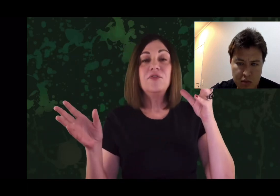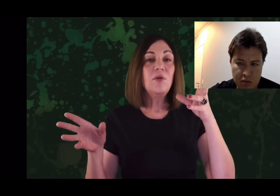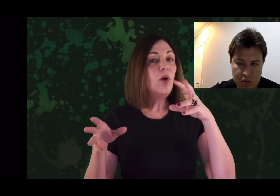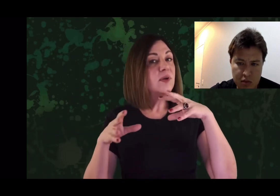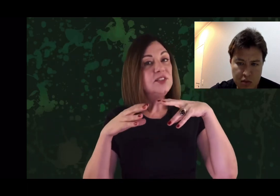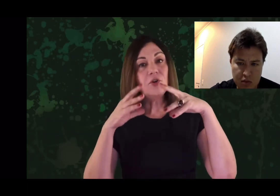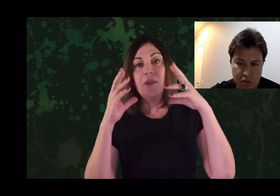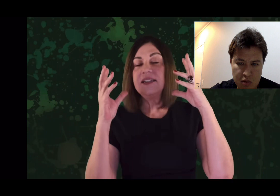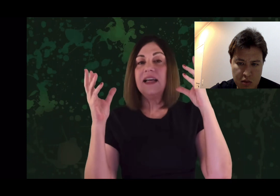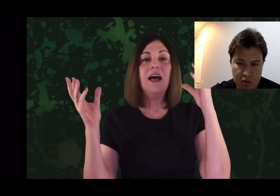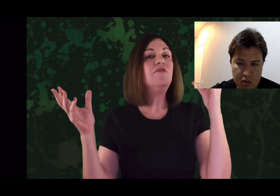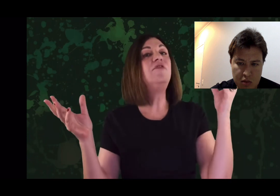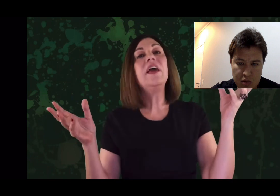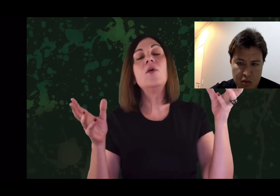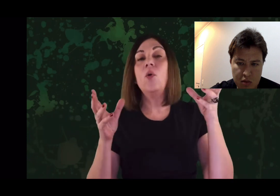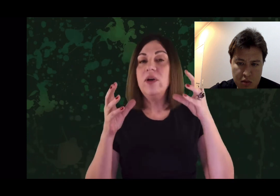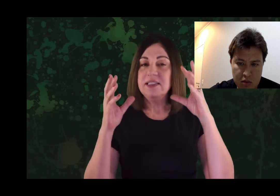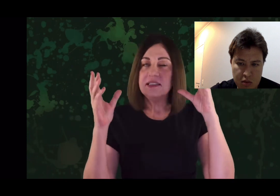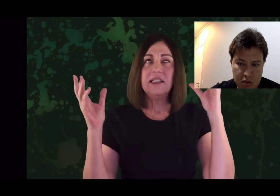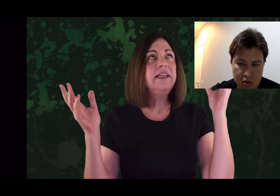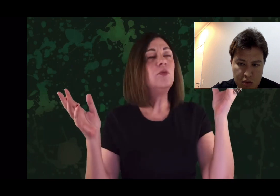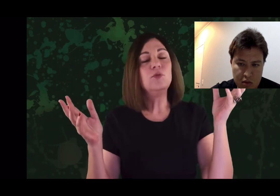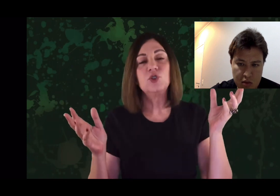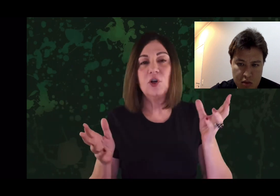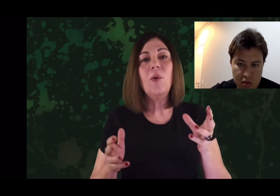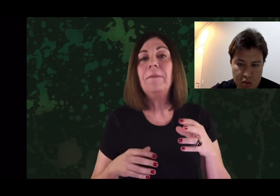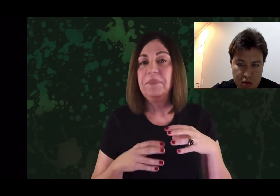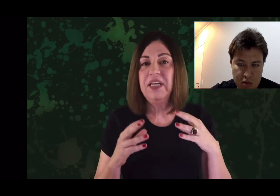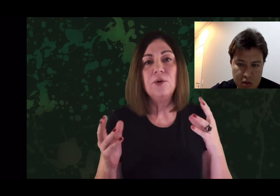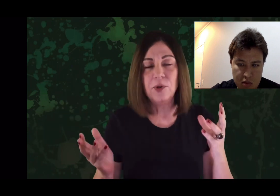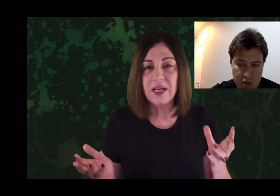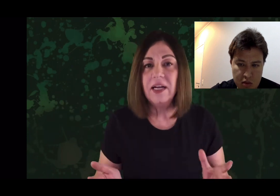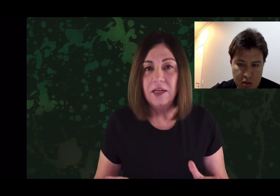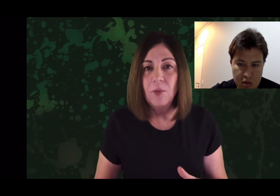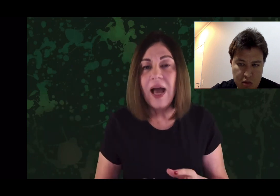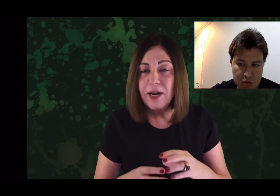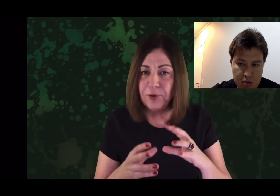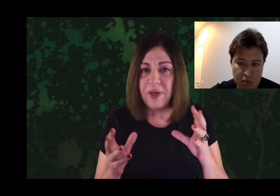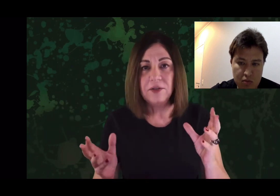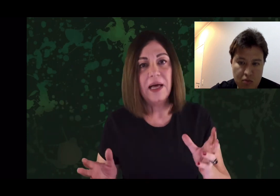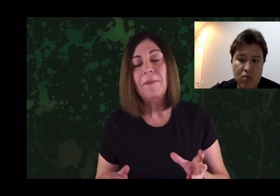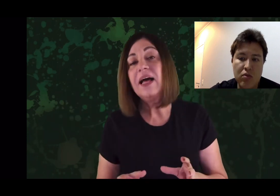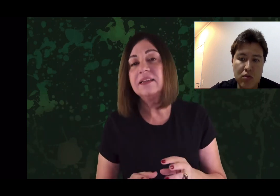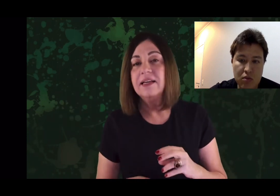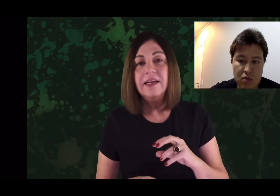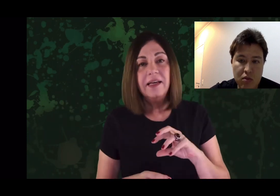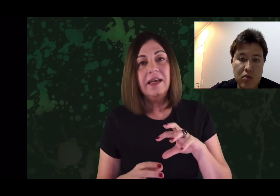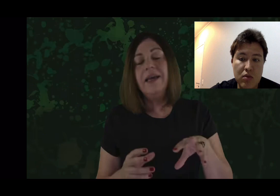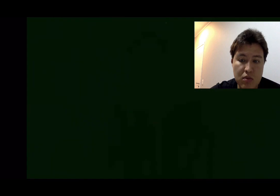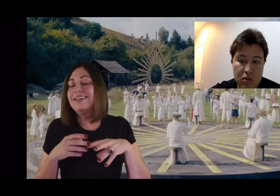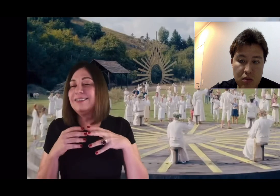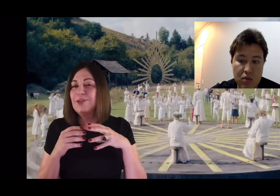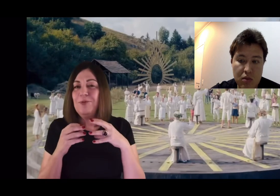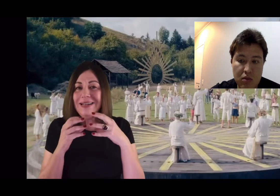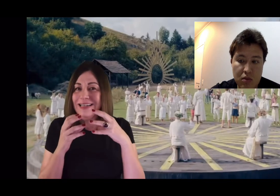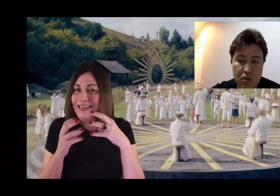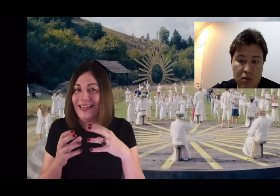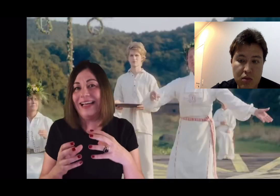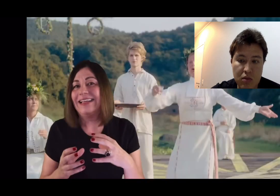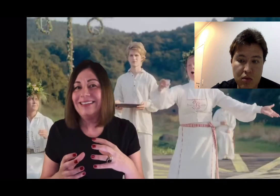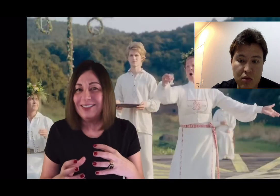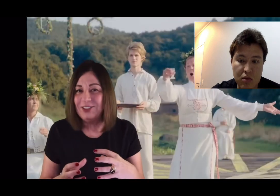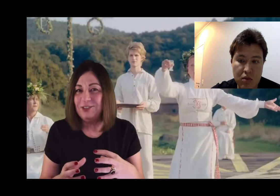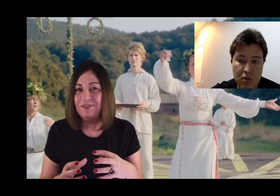a Florence começa a ver coisas ali com o sol apino naquele lugar no meio da mata que são